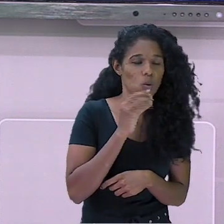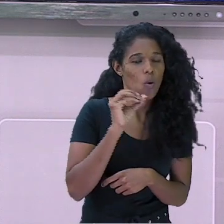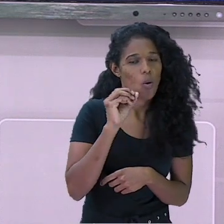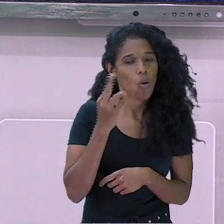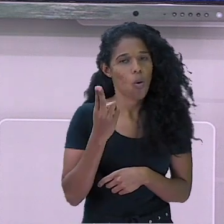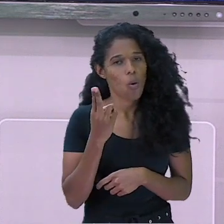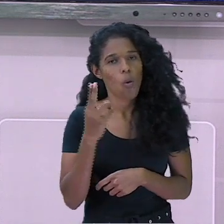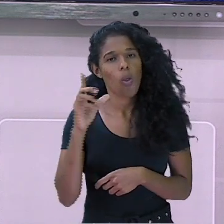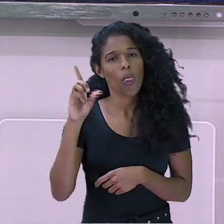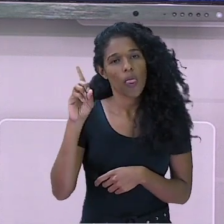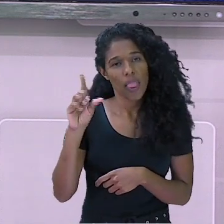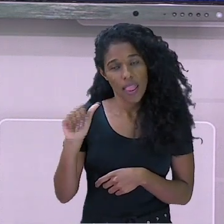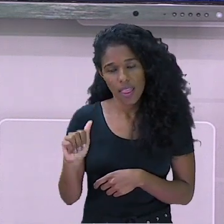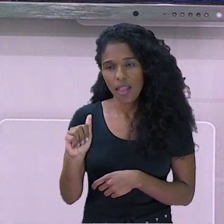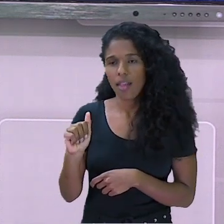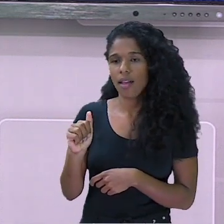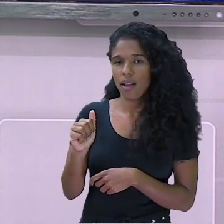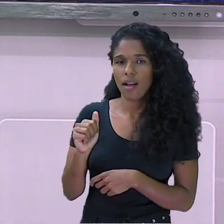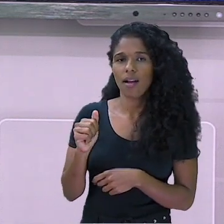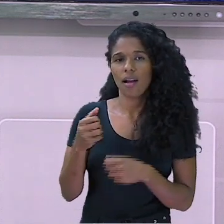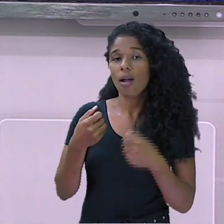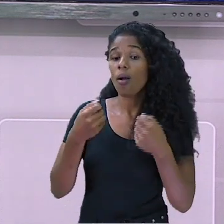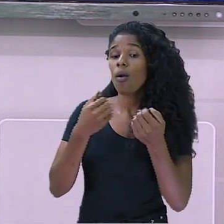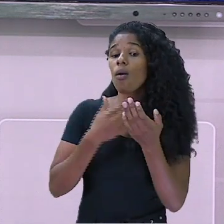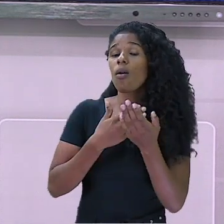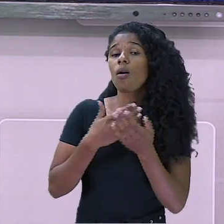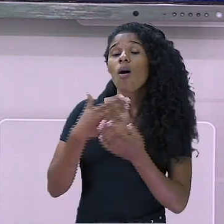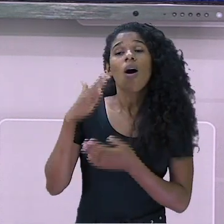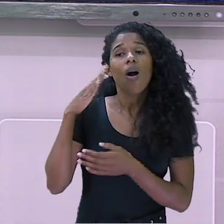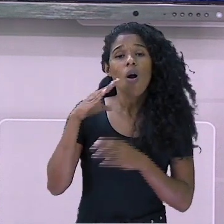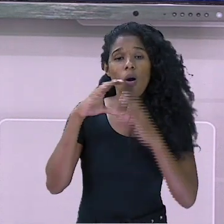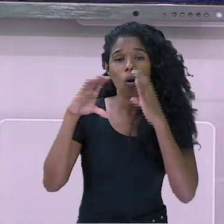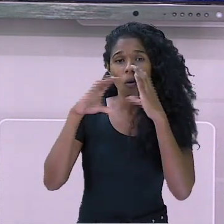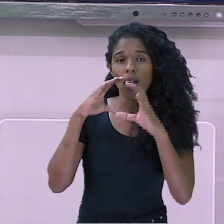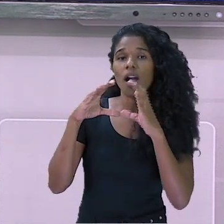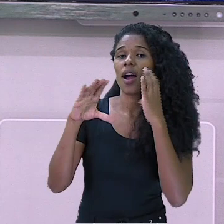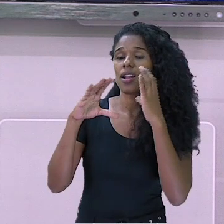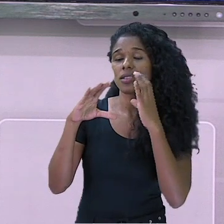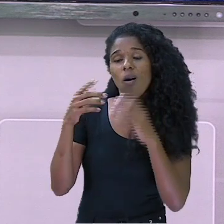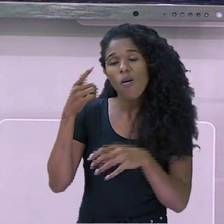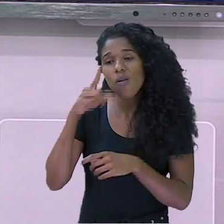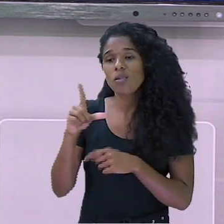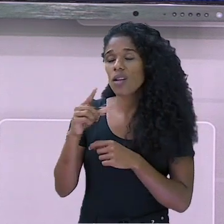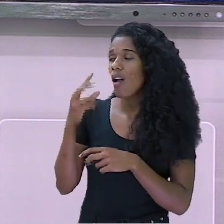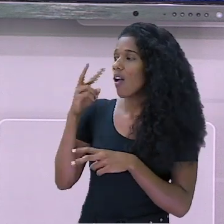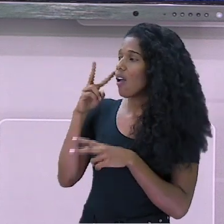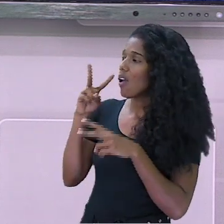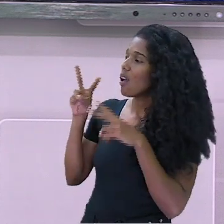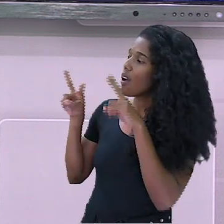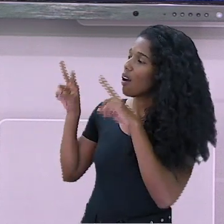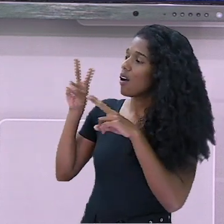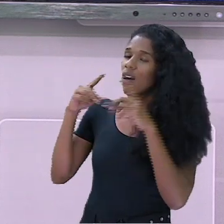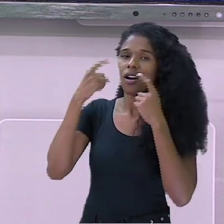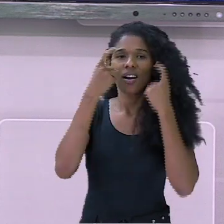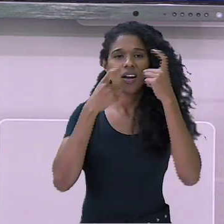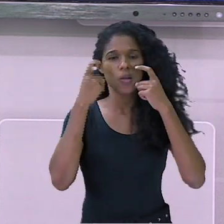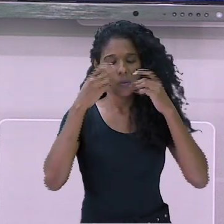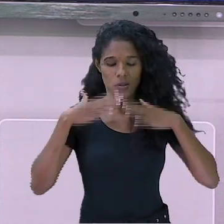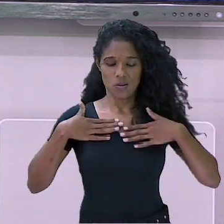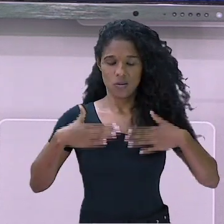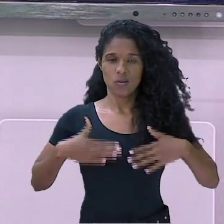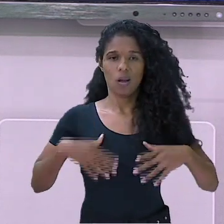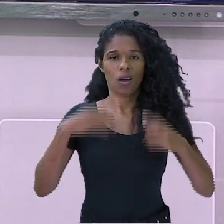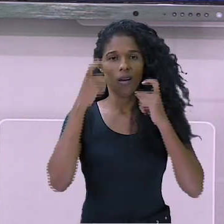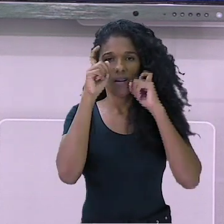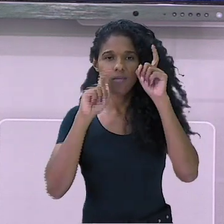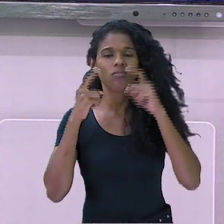transmitidas nas mensagens por meio de nossas expressões faciais e corporais. Por isso,